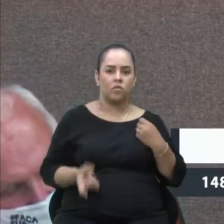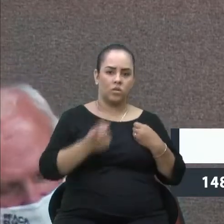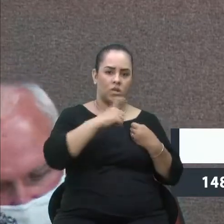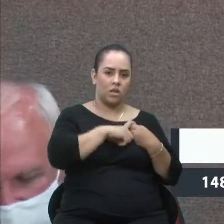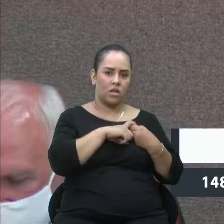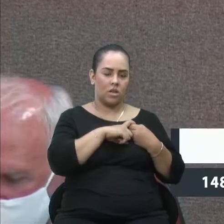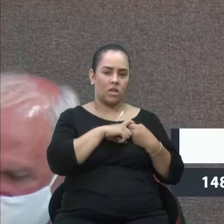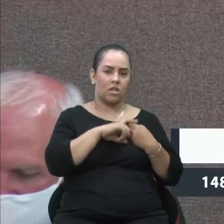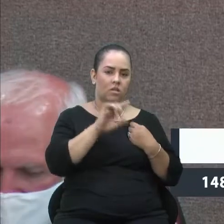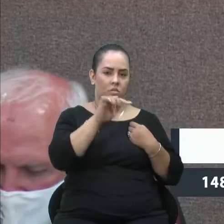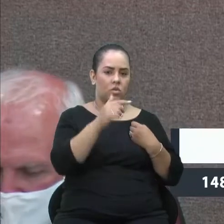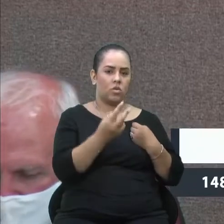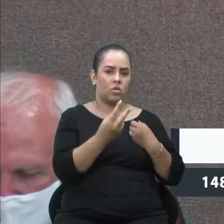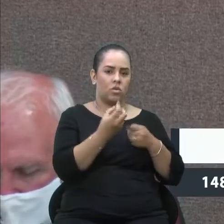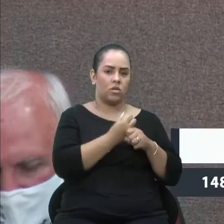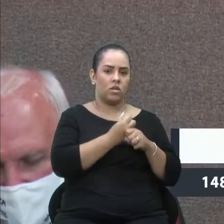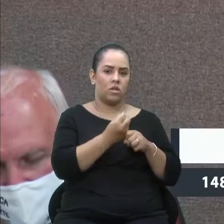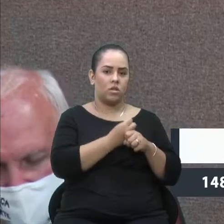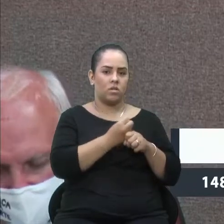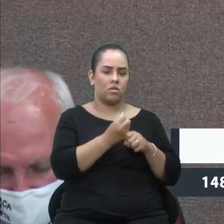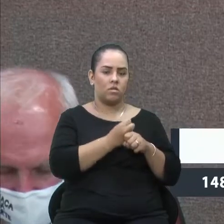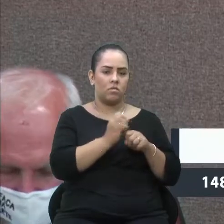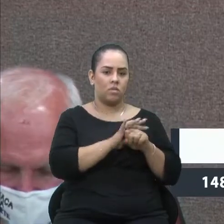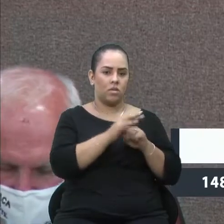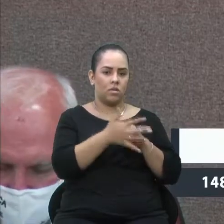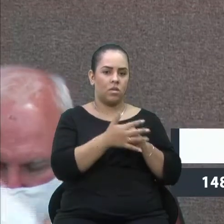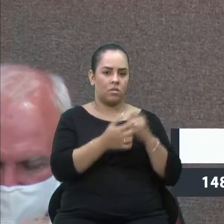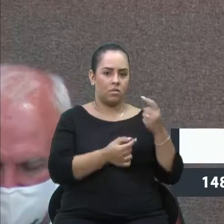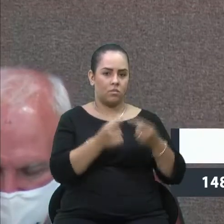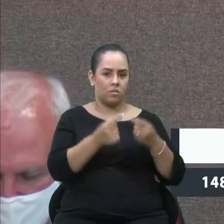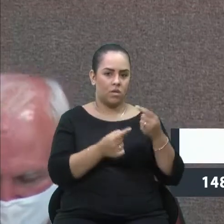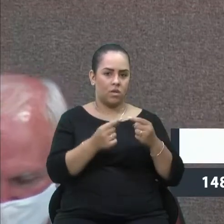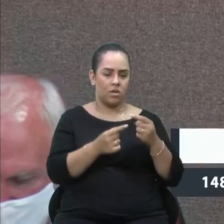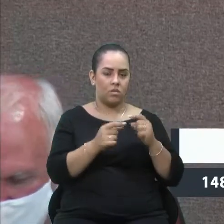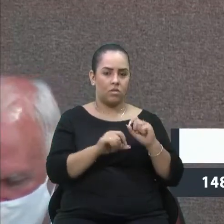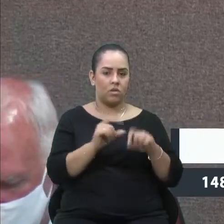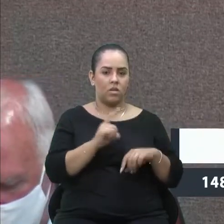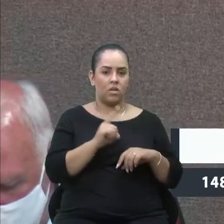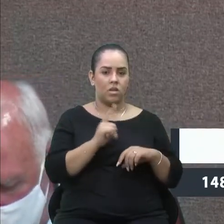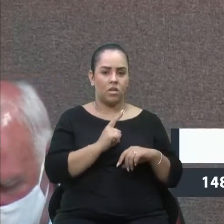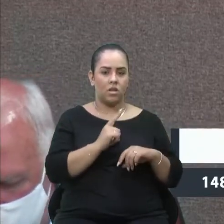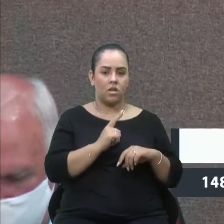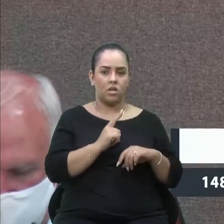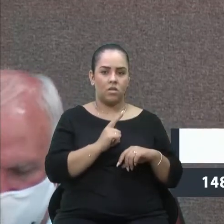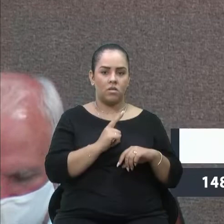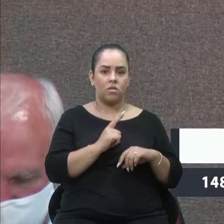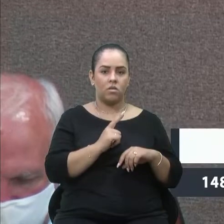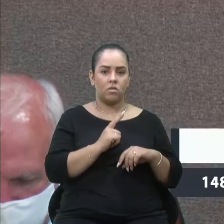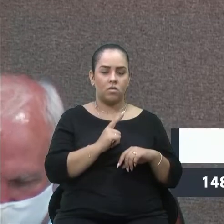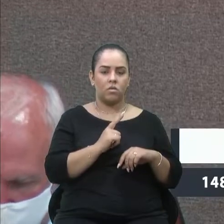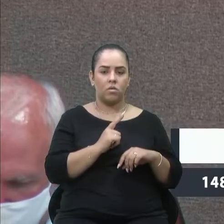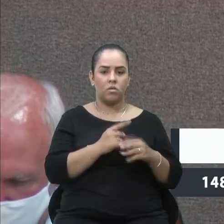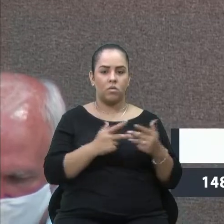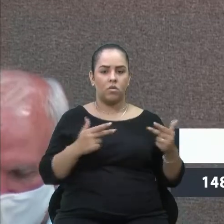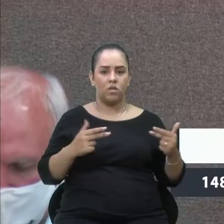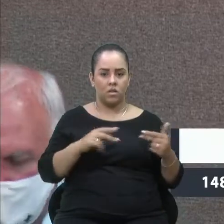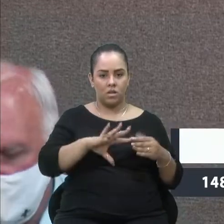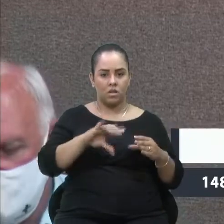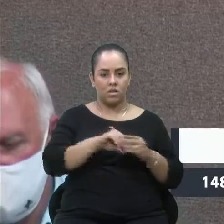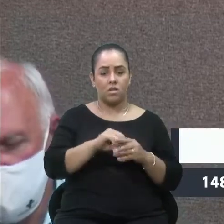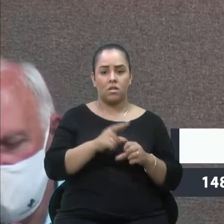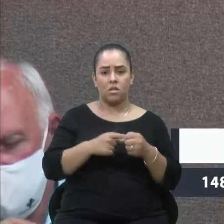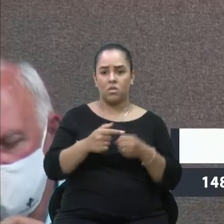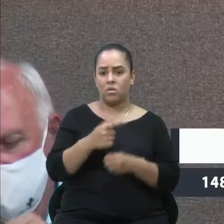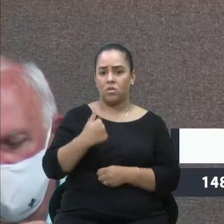depois de dois anos de pandemia, o debate na questão do automotivo em nossa cidade. Nós precisamos avançar, vereador